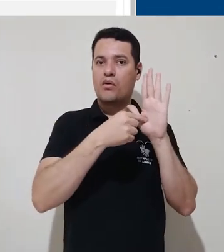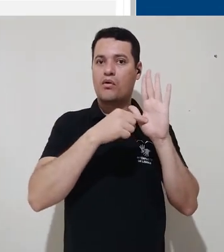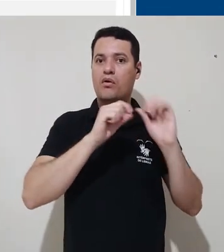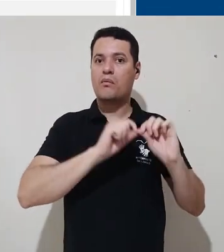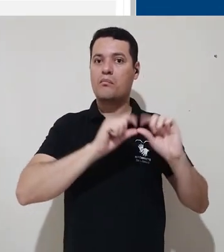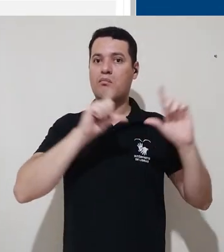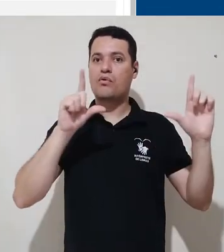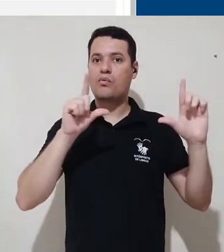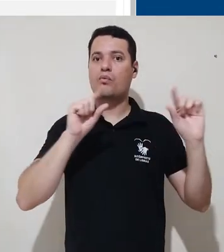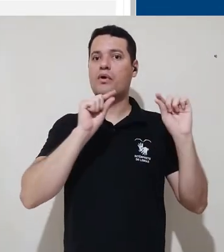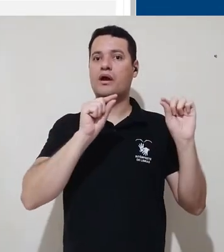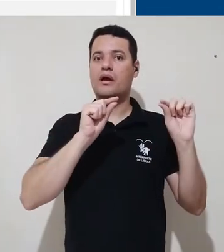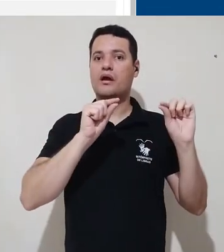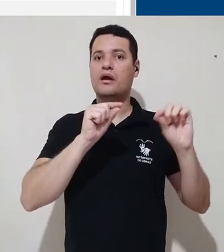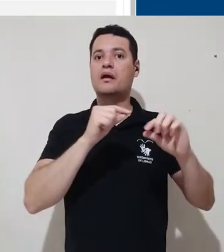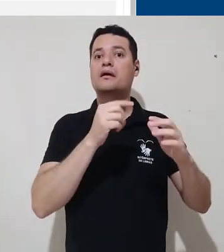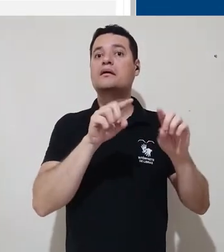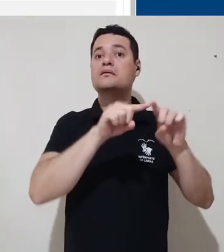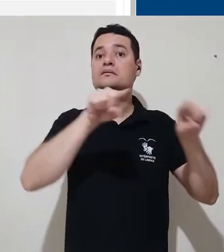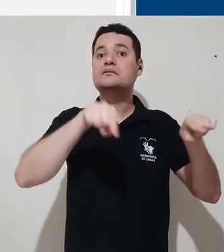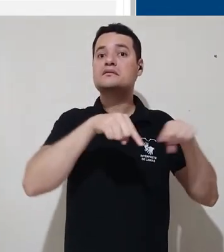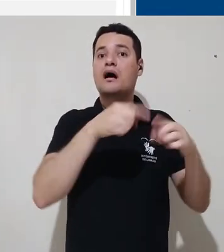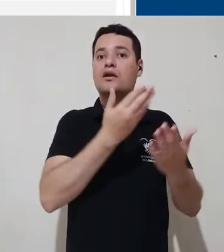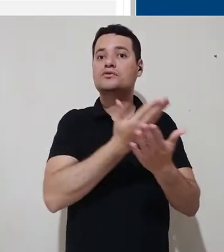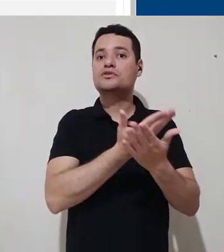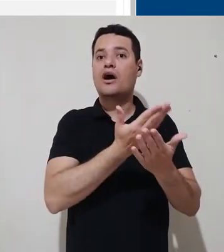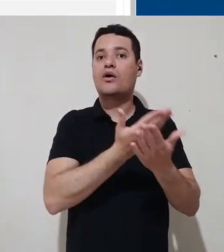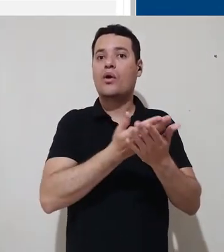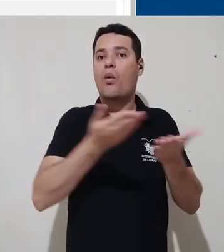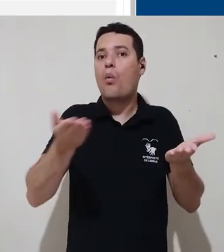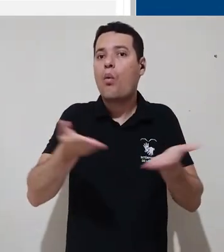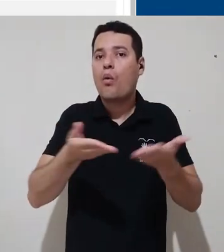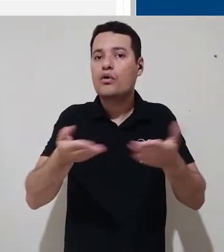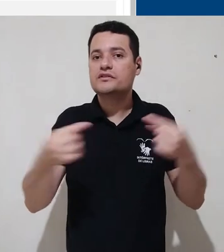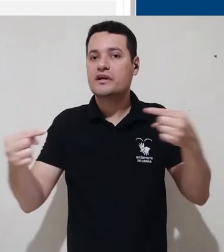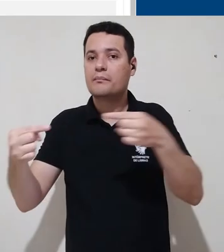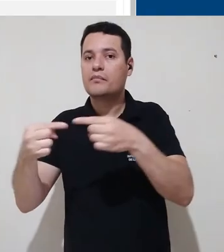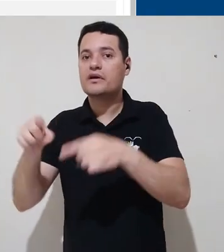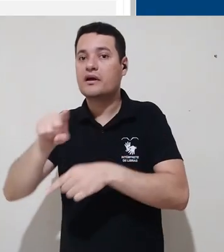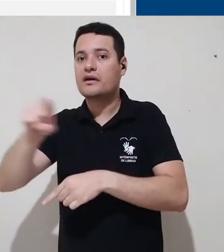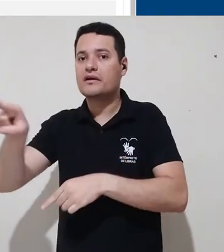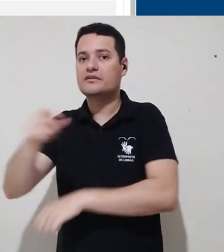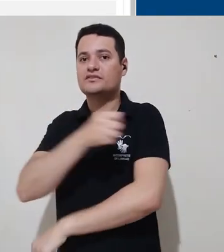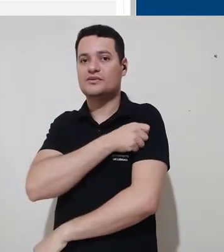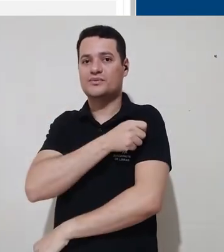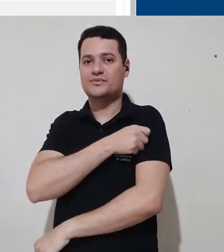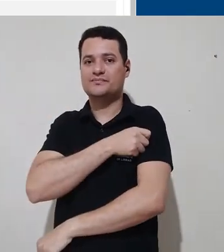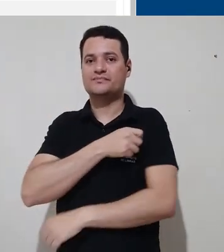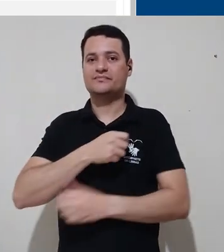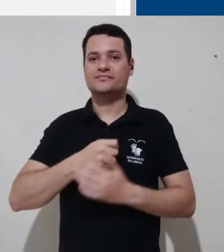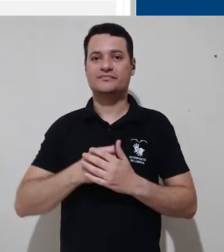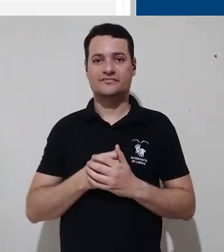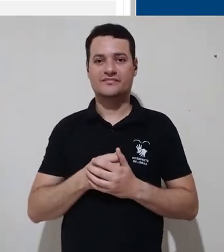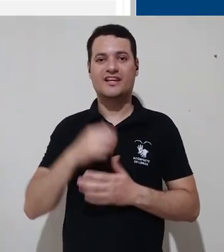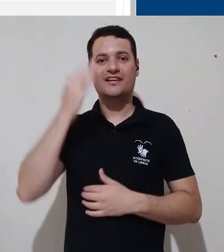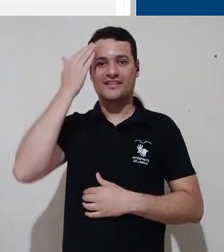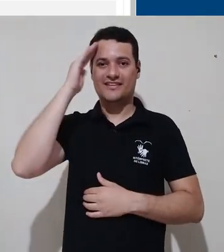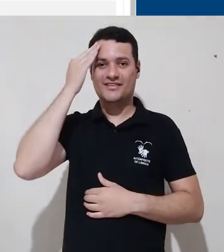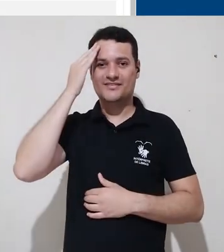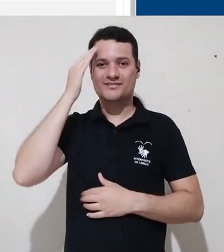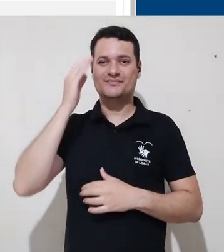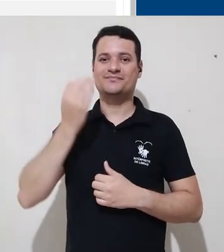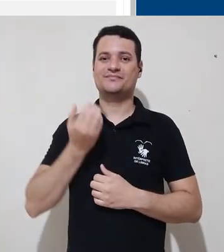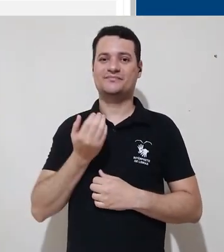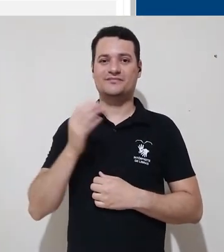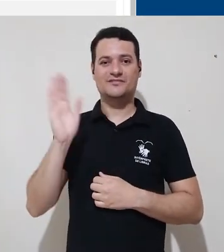e verificar as salas que estão disponíveis hoje para os alunos. Ok? O conceito